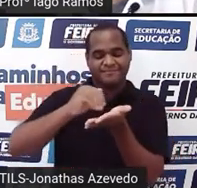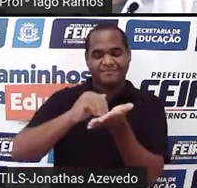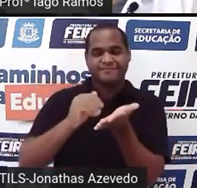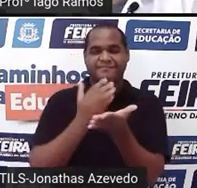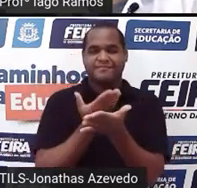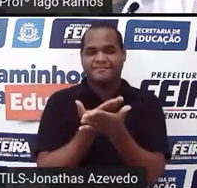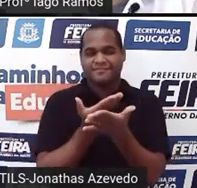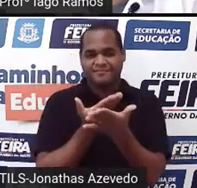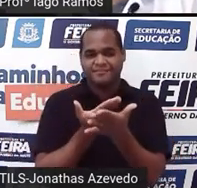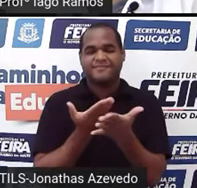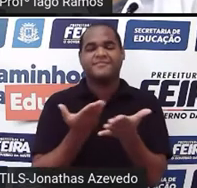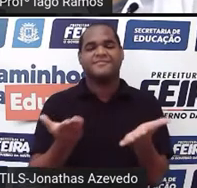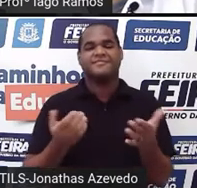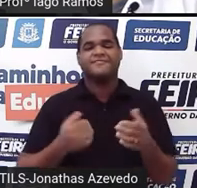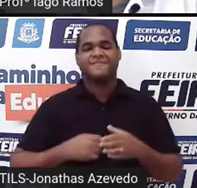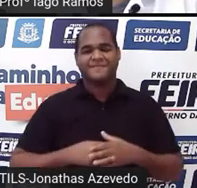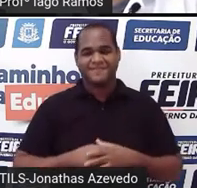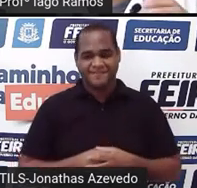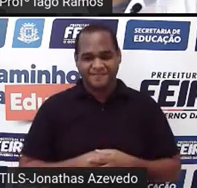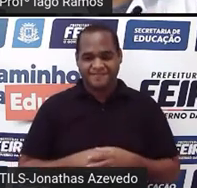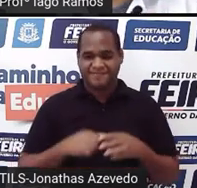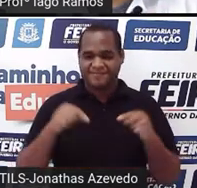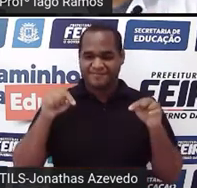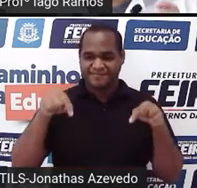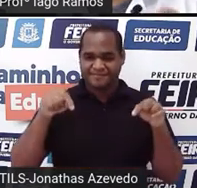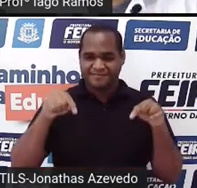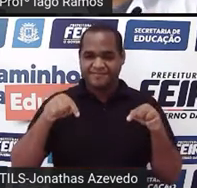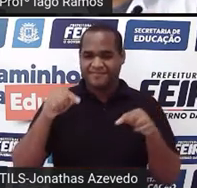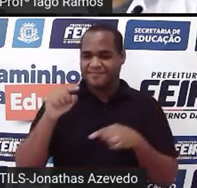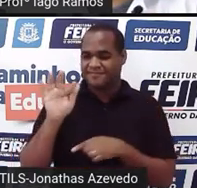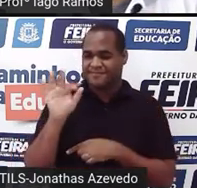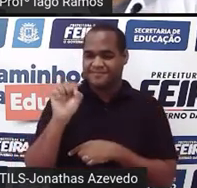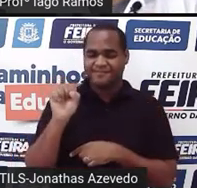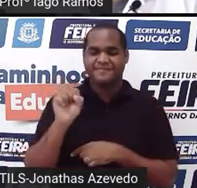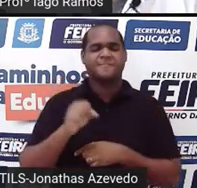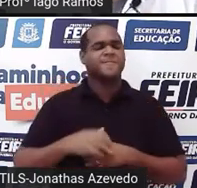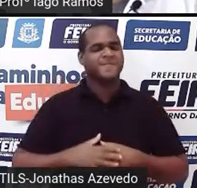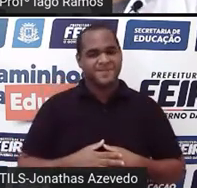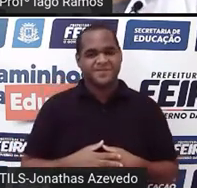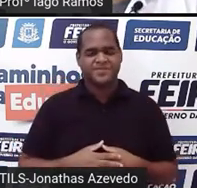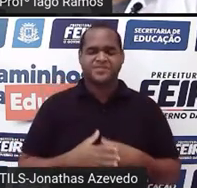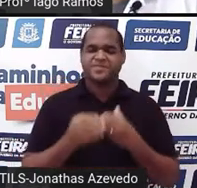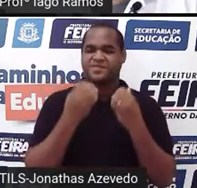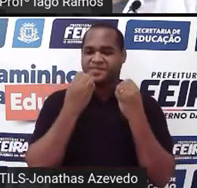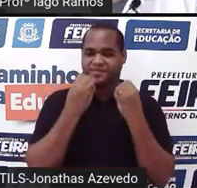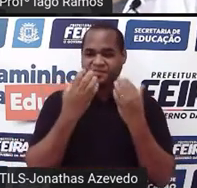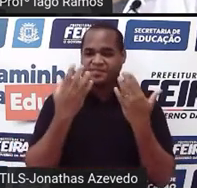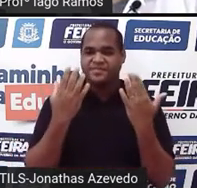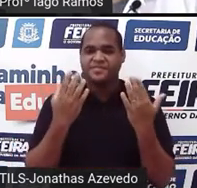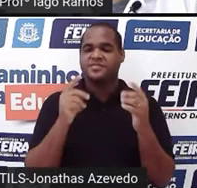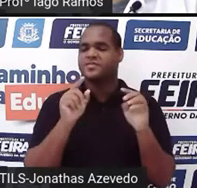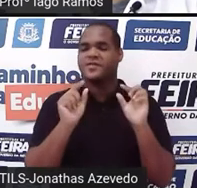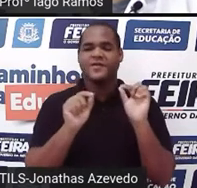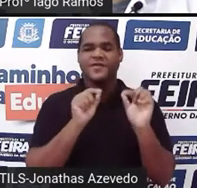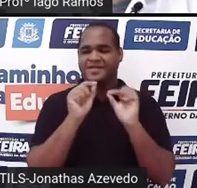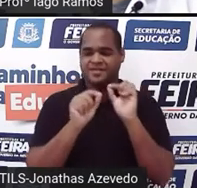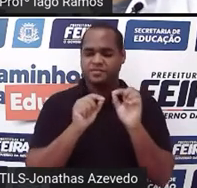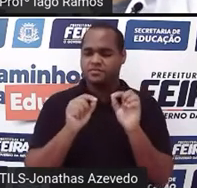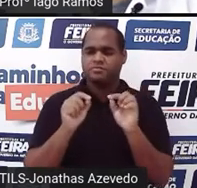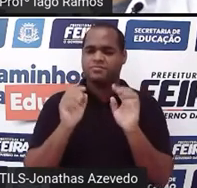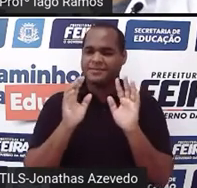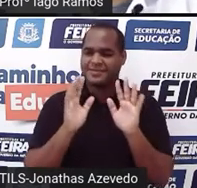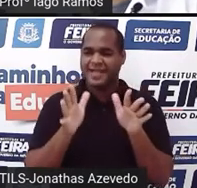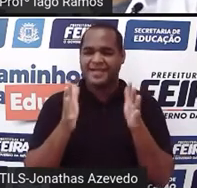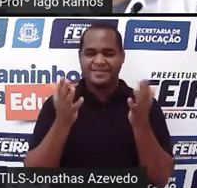Secretaria Municipal de Educação aqui da nossa cidade. Bom, então é isso aí. Passada